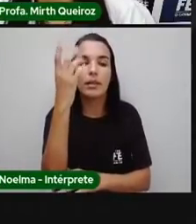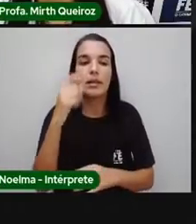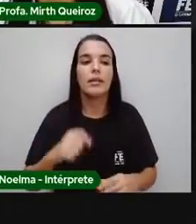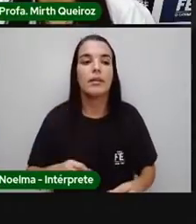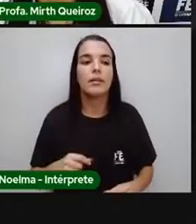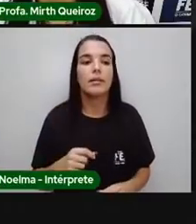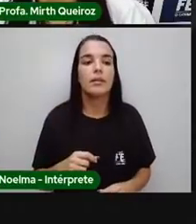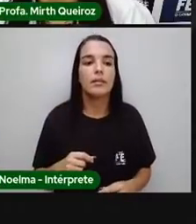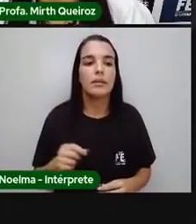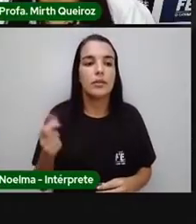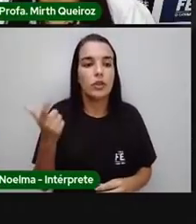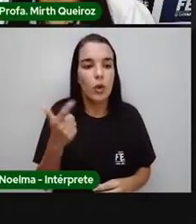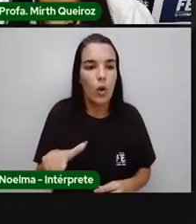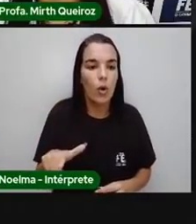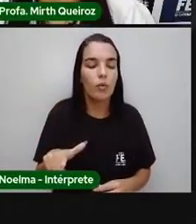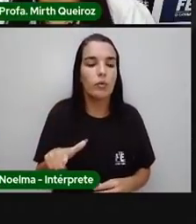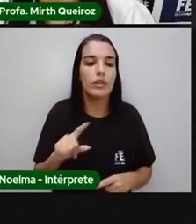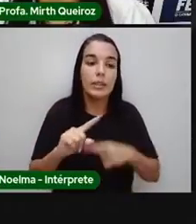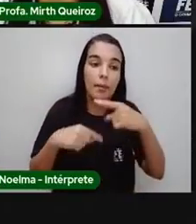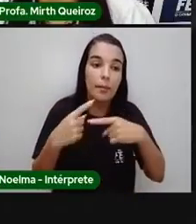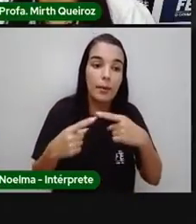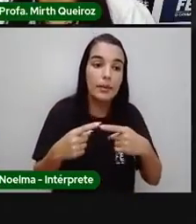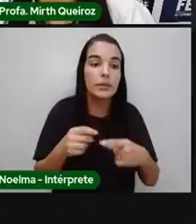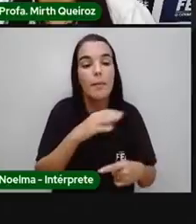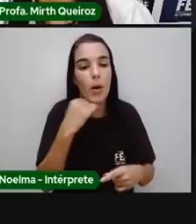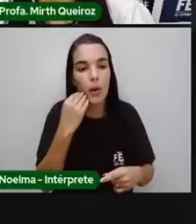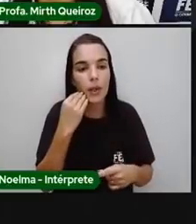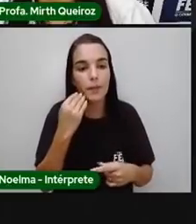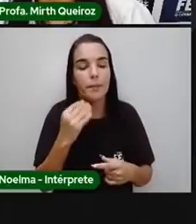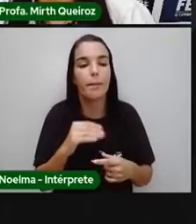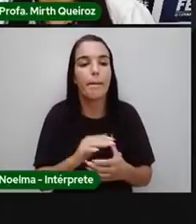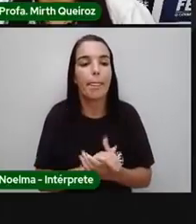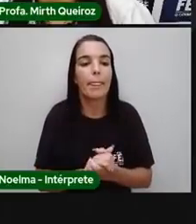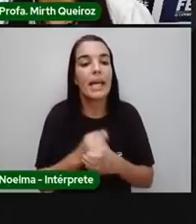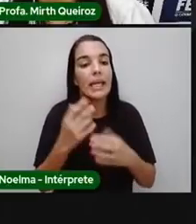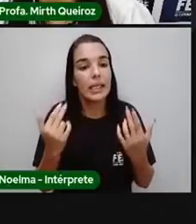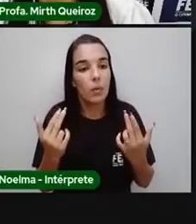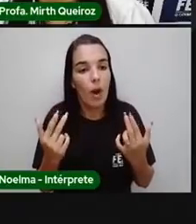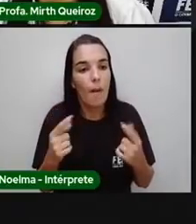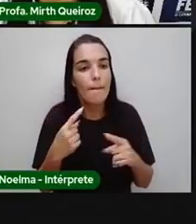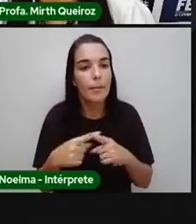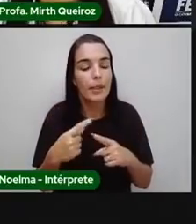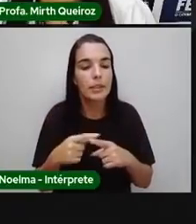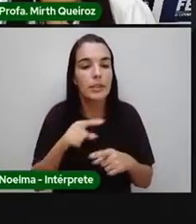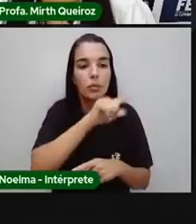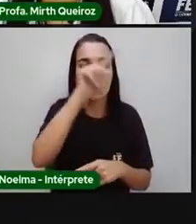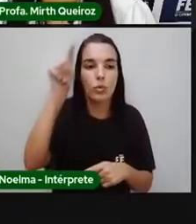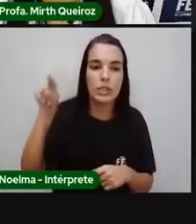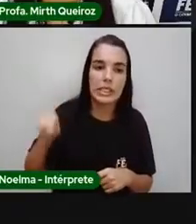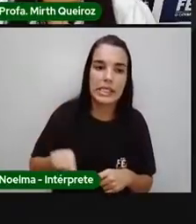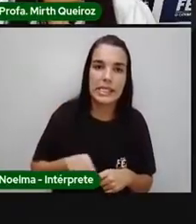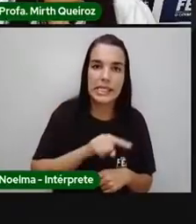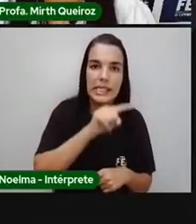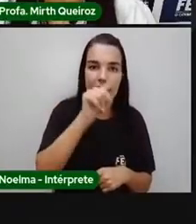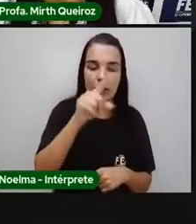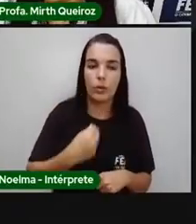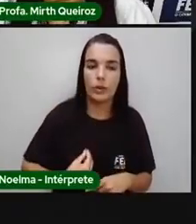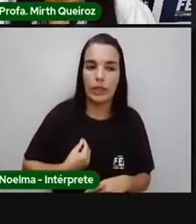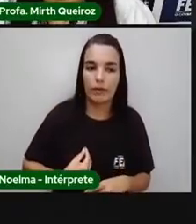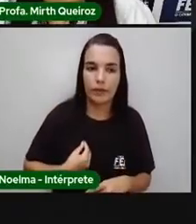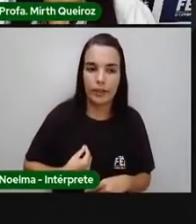temos também uma população de plantas. Então, o conjunto de populações formam uma comunidade. E essa